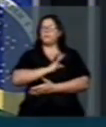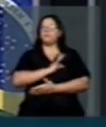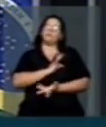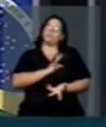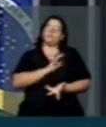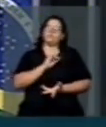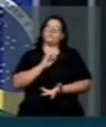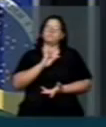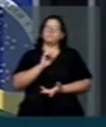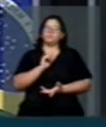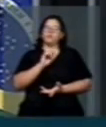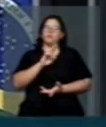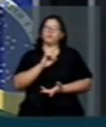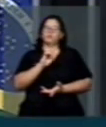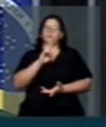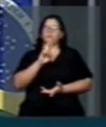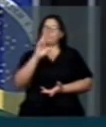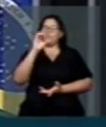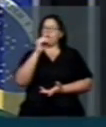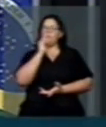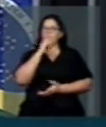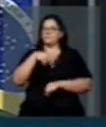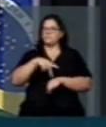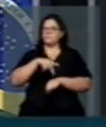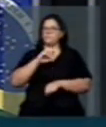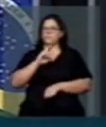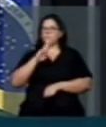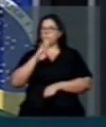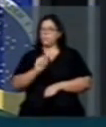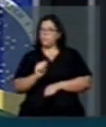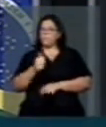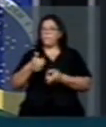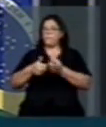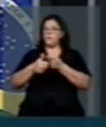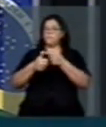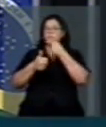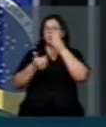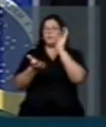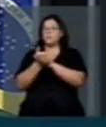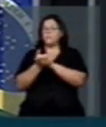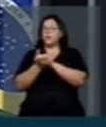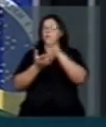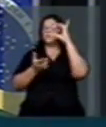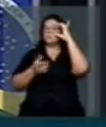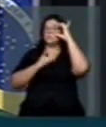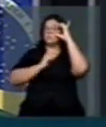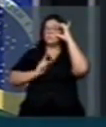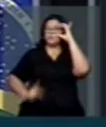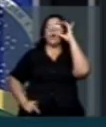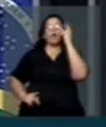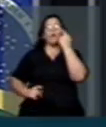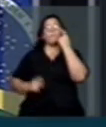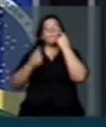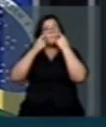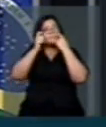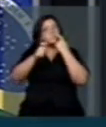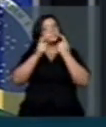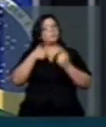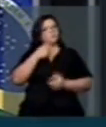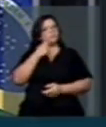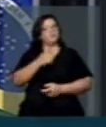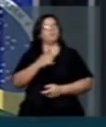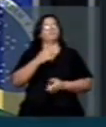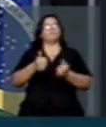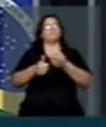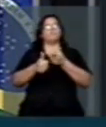caso Cuba. O primeiro marido de Dilma Rousseff, olha só o eu vou falar aqui. O primeiro marido de